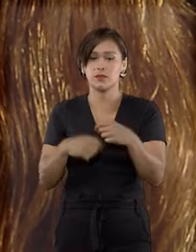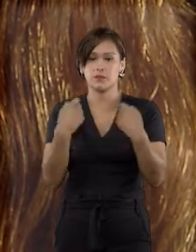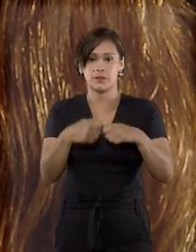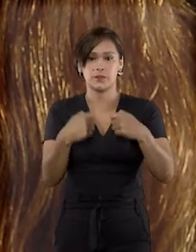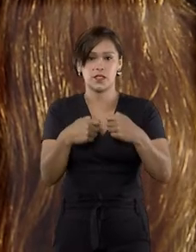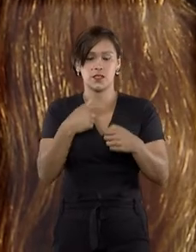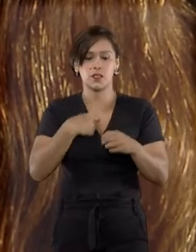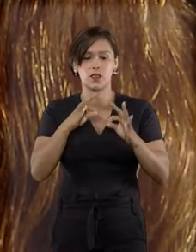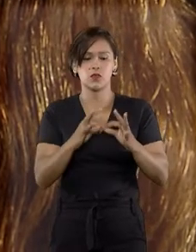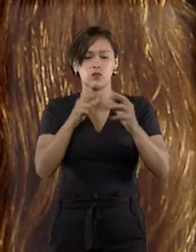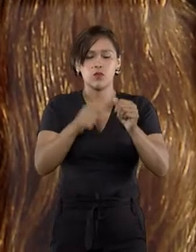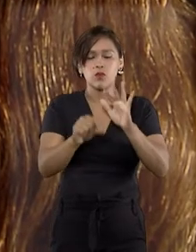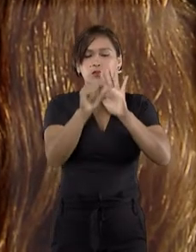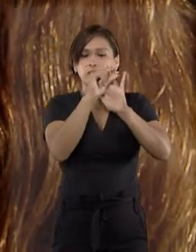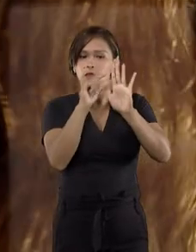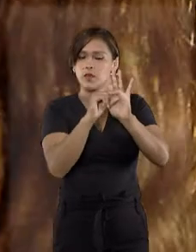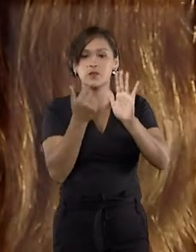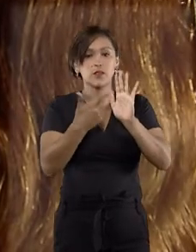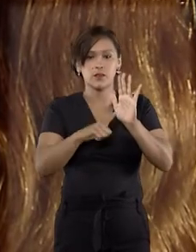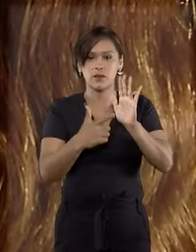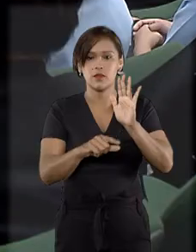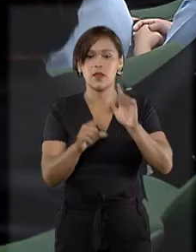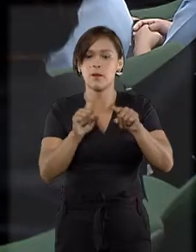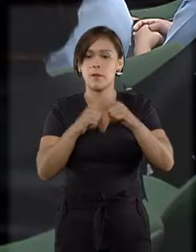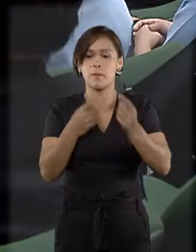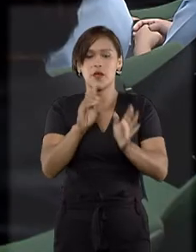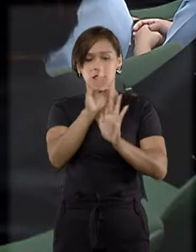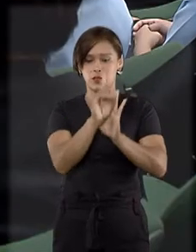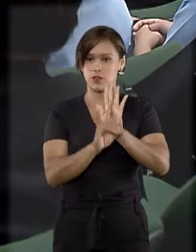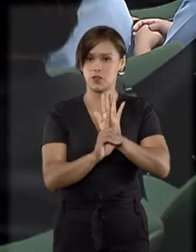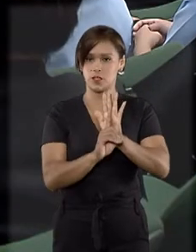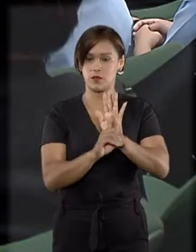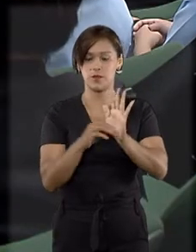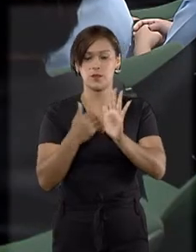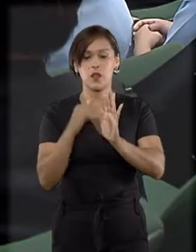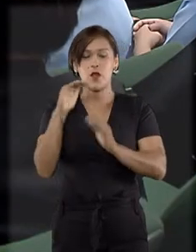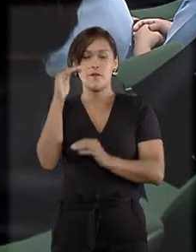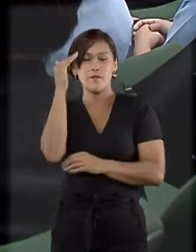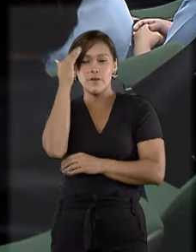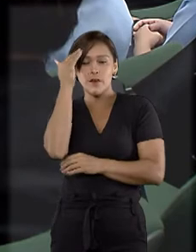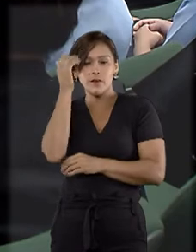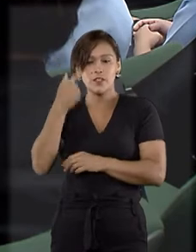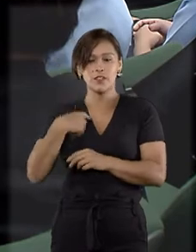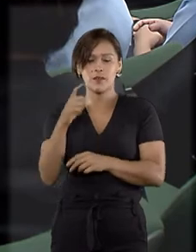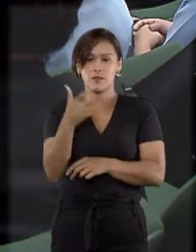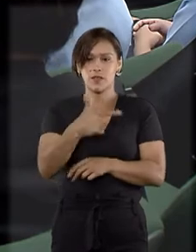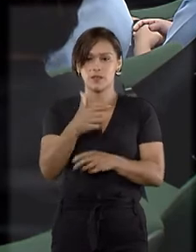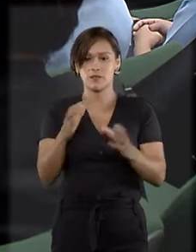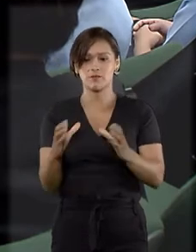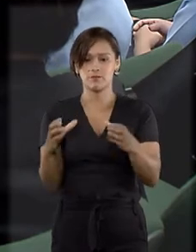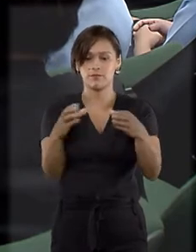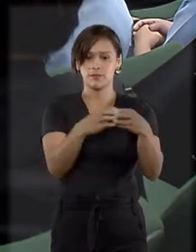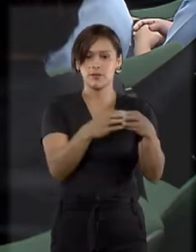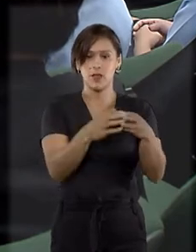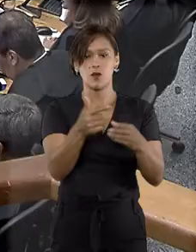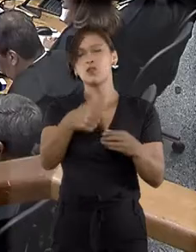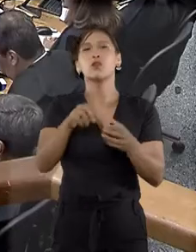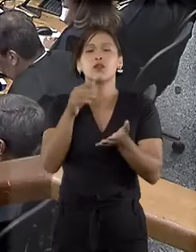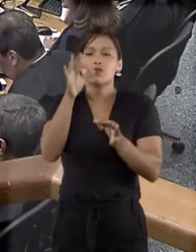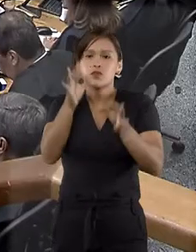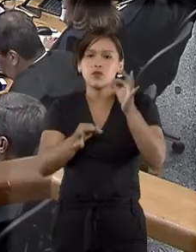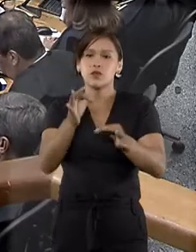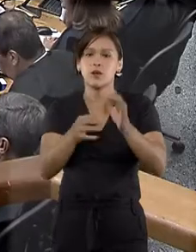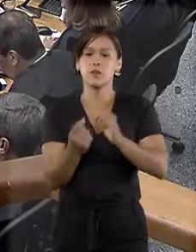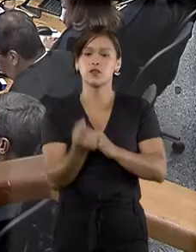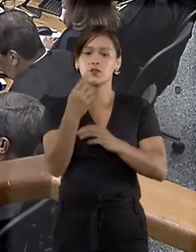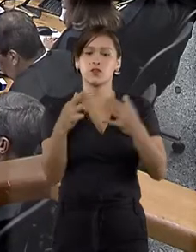mesmo que o contrato não tenha uma cláusula específica para isso. O entendimento foi fixado pela segunda sessão do Superior Tribunal de Justiça durante